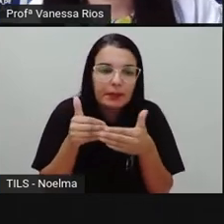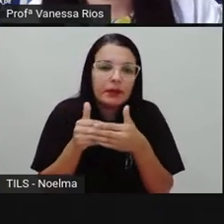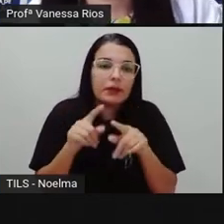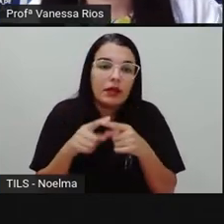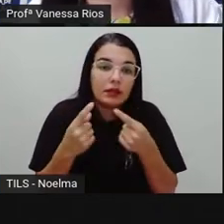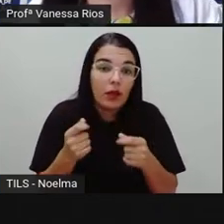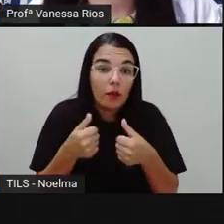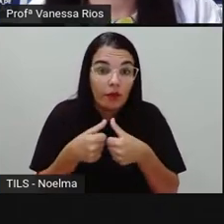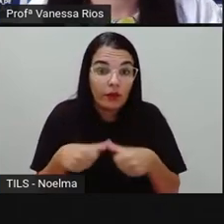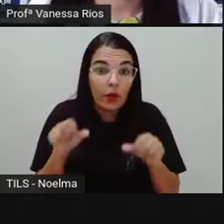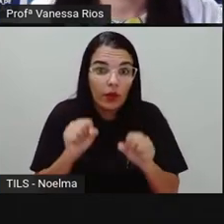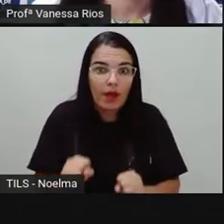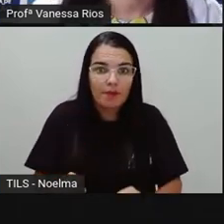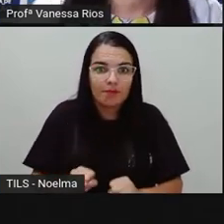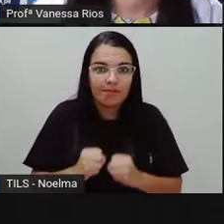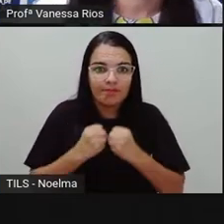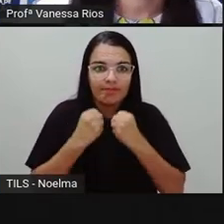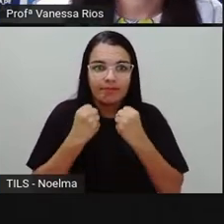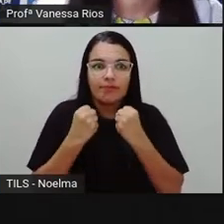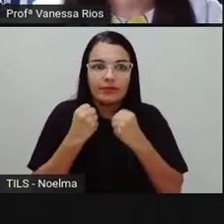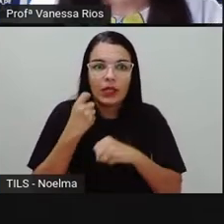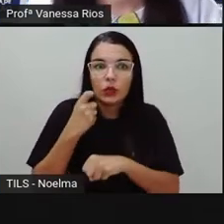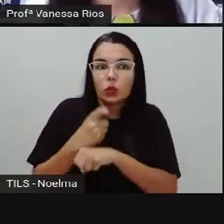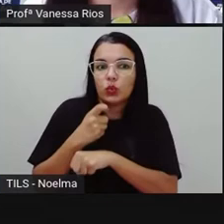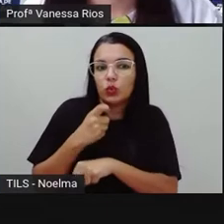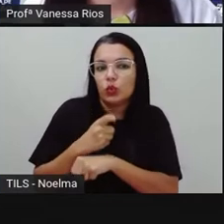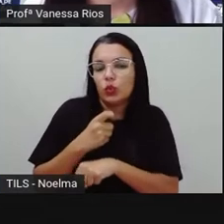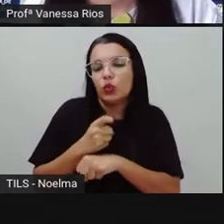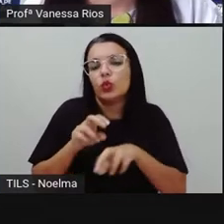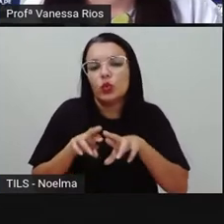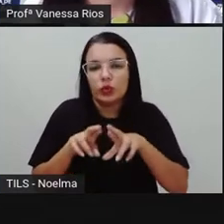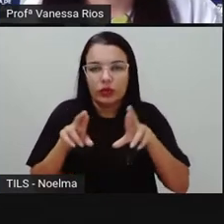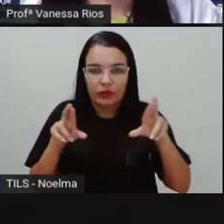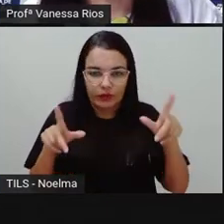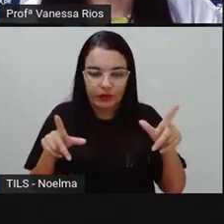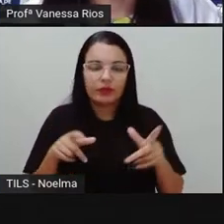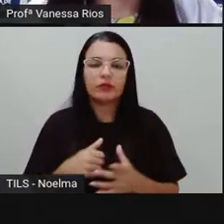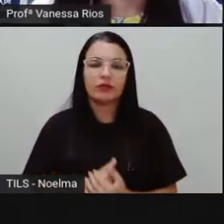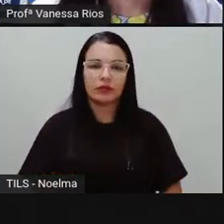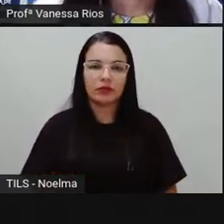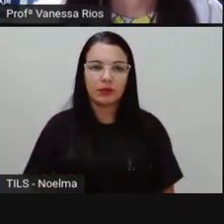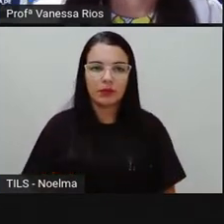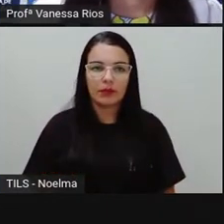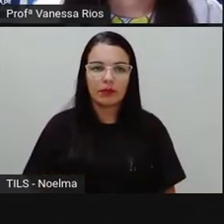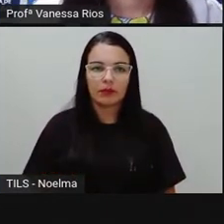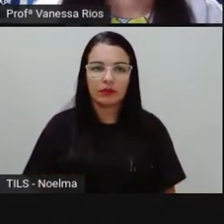substância, então, adquire forma e volume bem definidos.